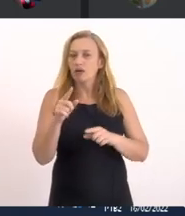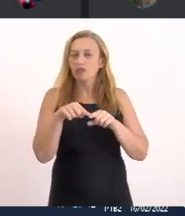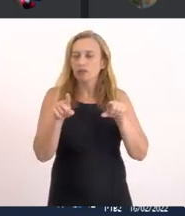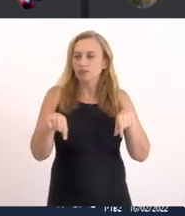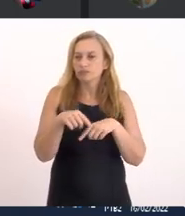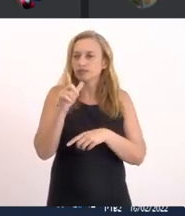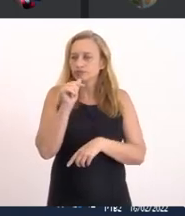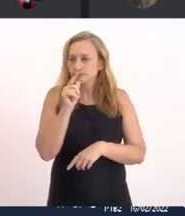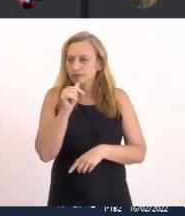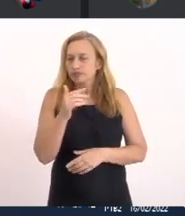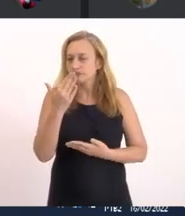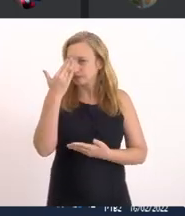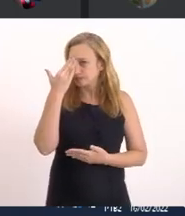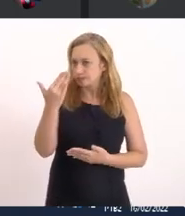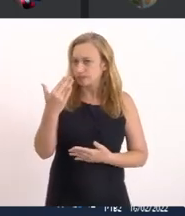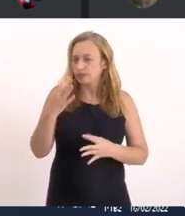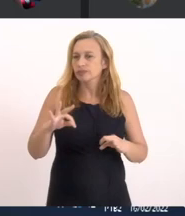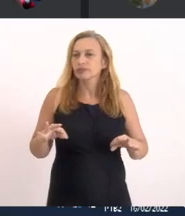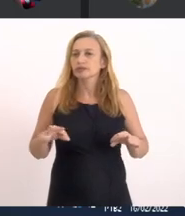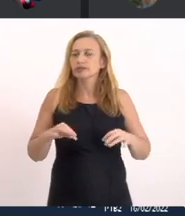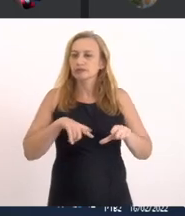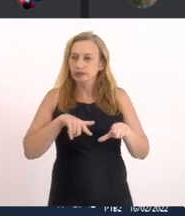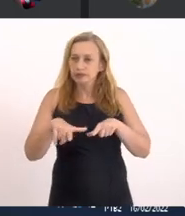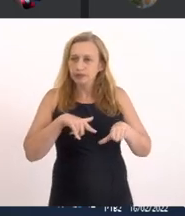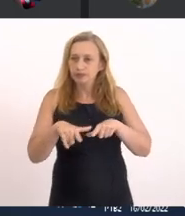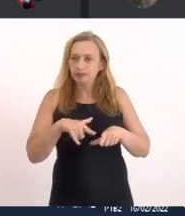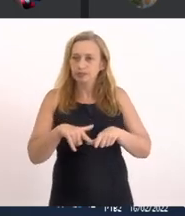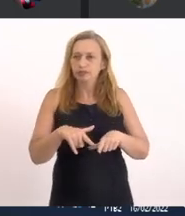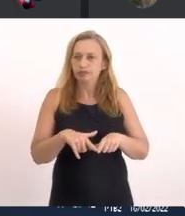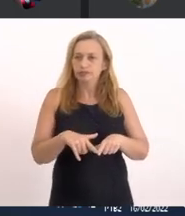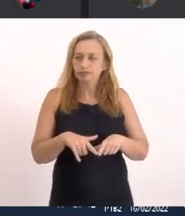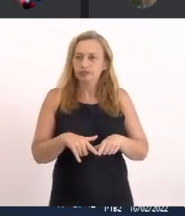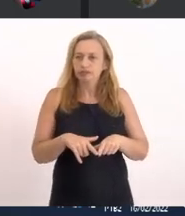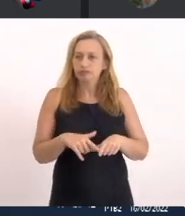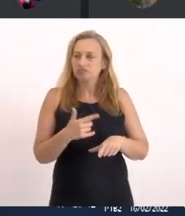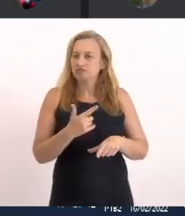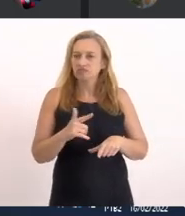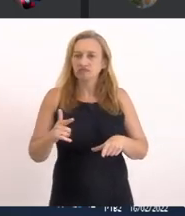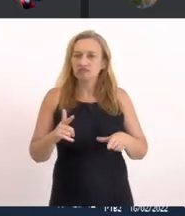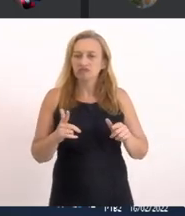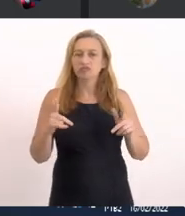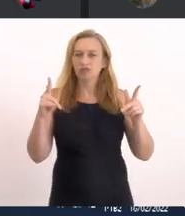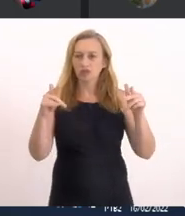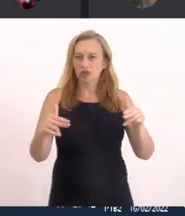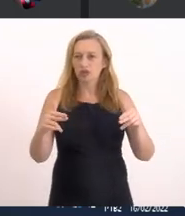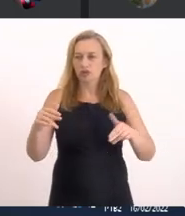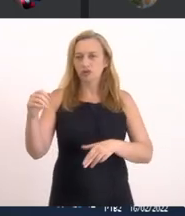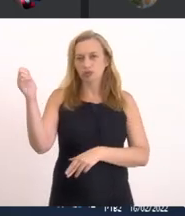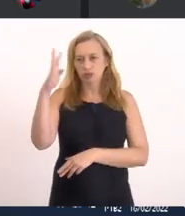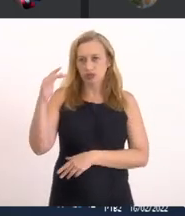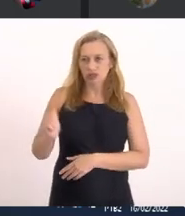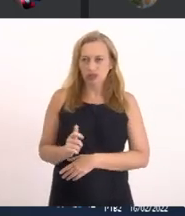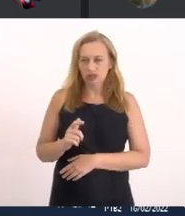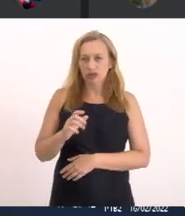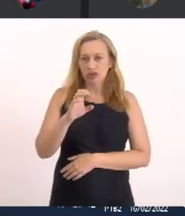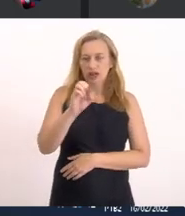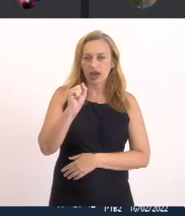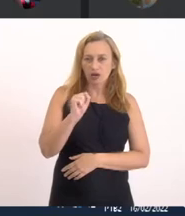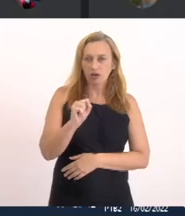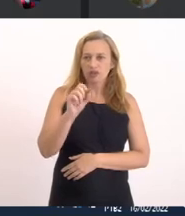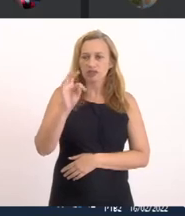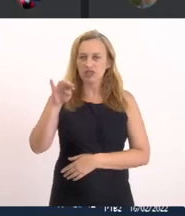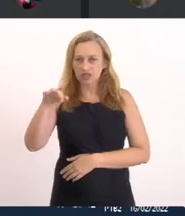consórcio É... Não tem similar No Brasil De um ecossistema Tão grande Aquático